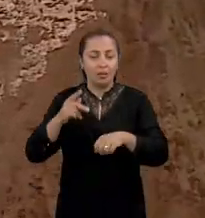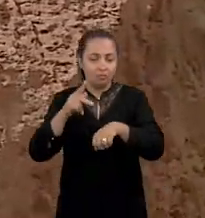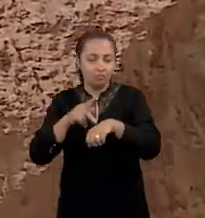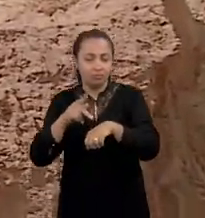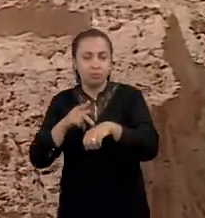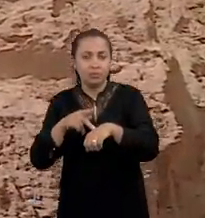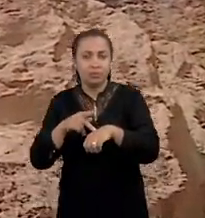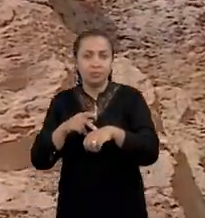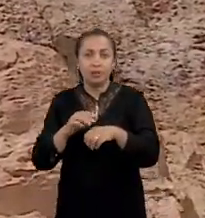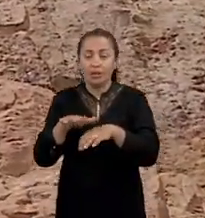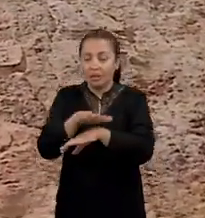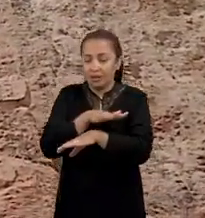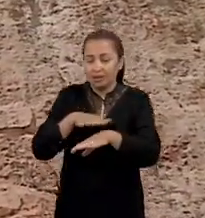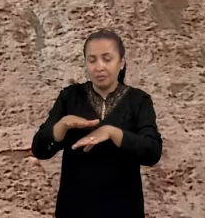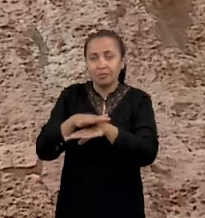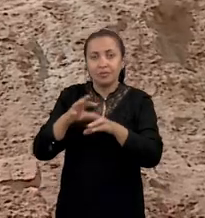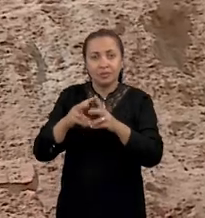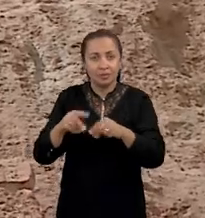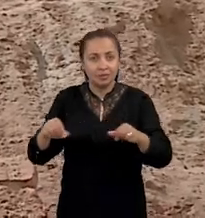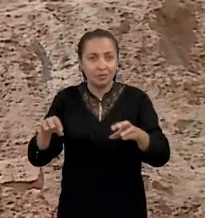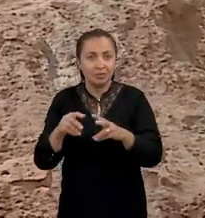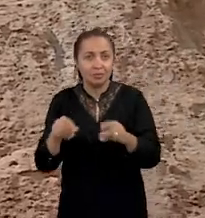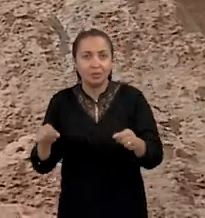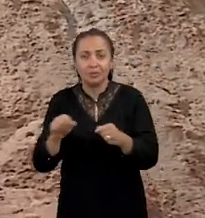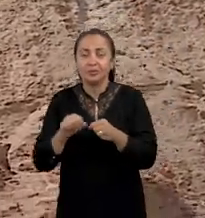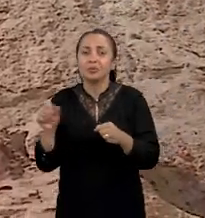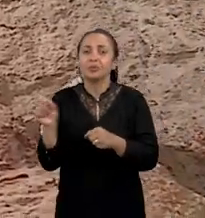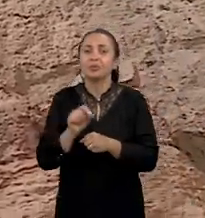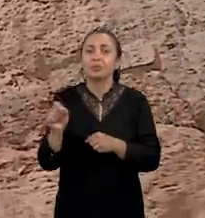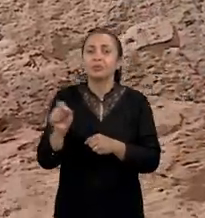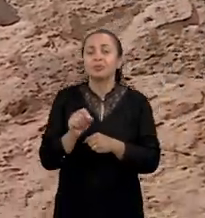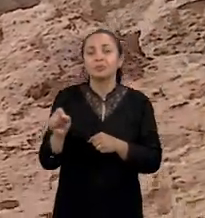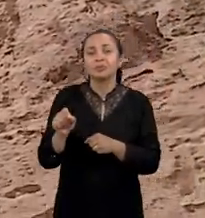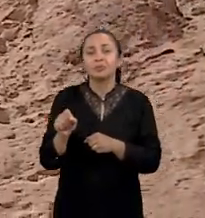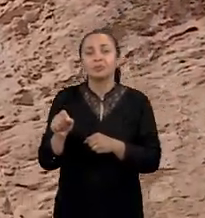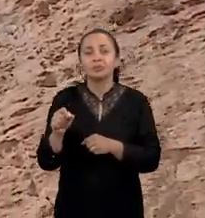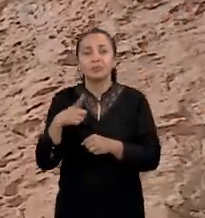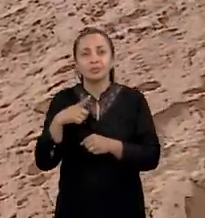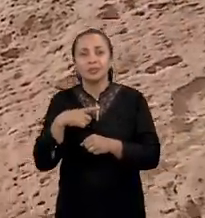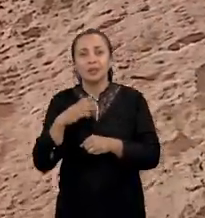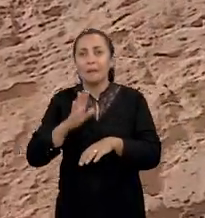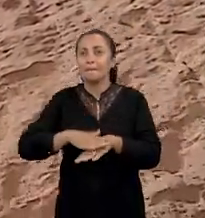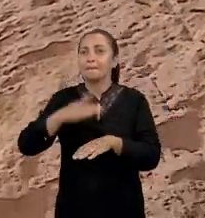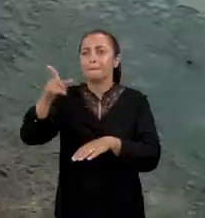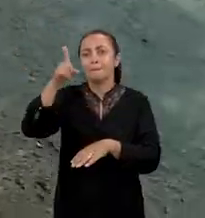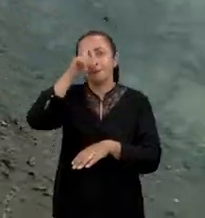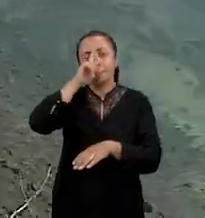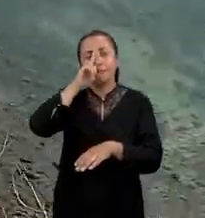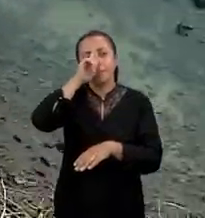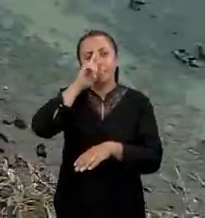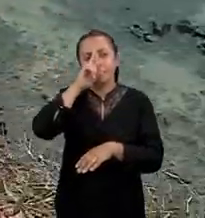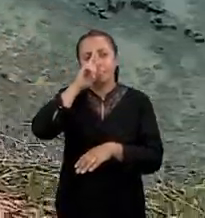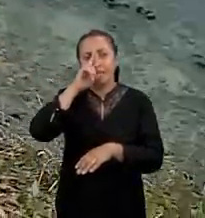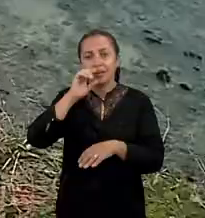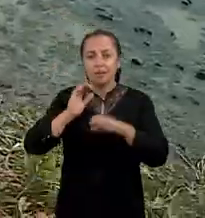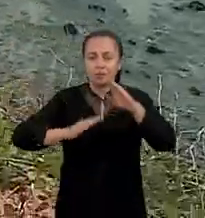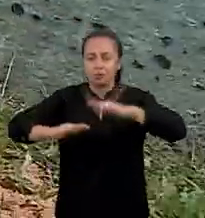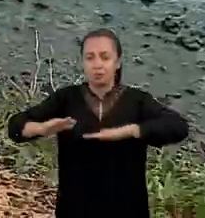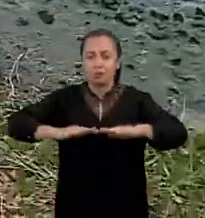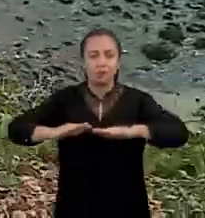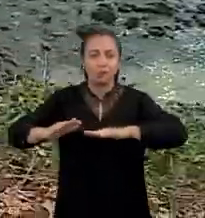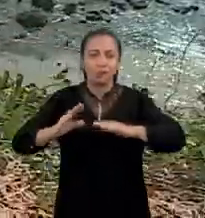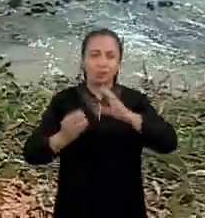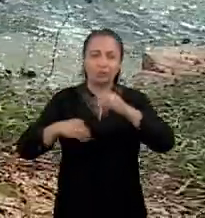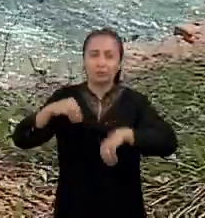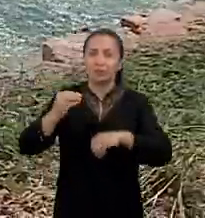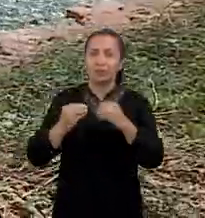E essa camada arenosa faz com que tenha-se um maior risco de movimento de massa